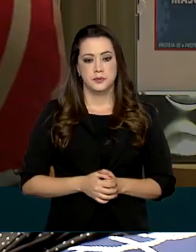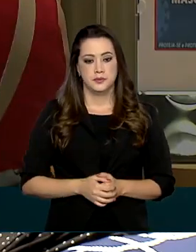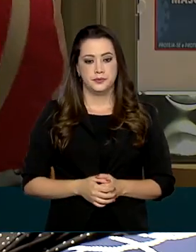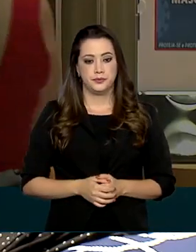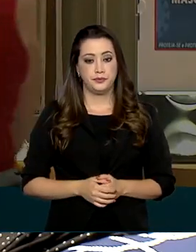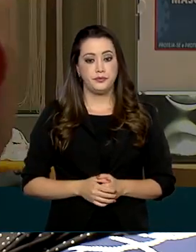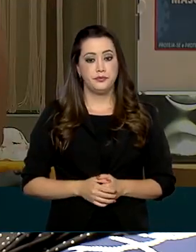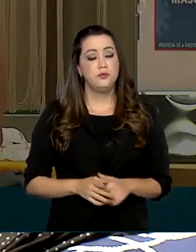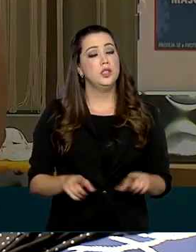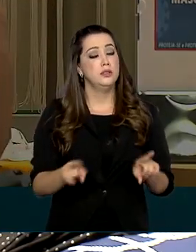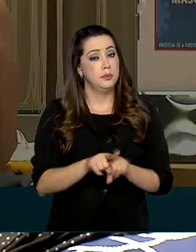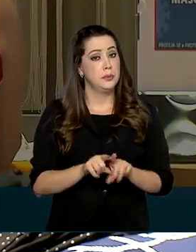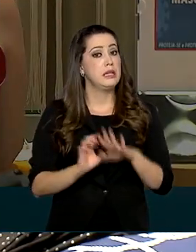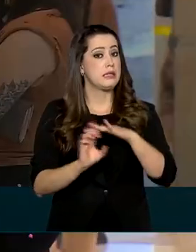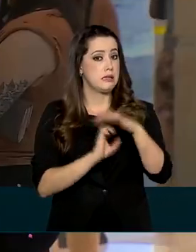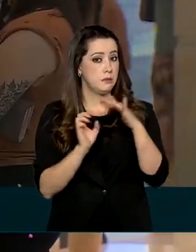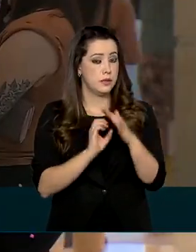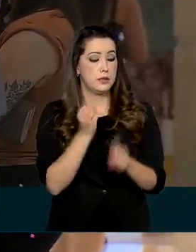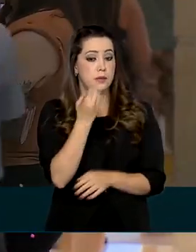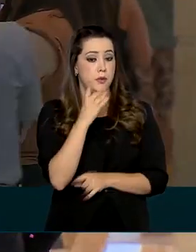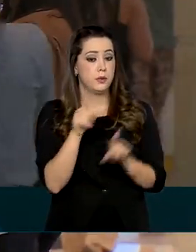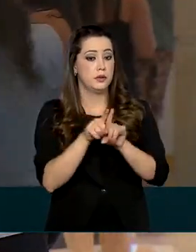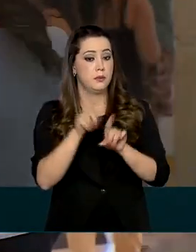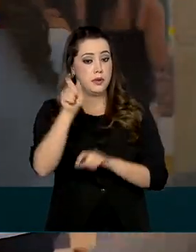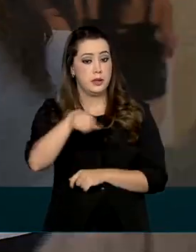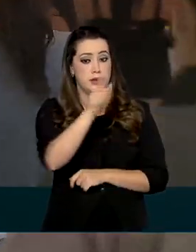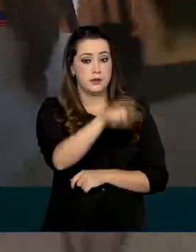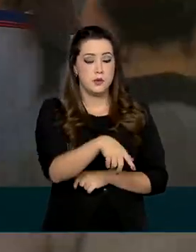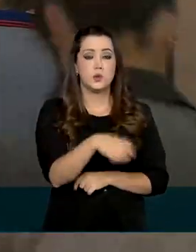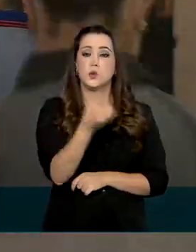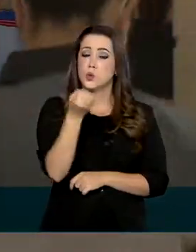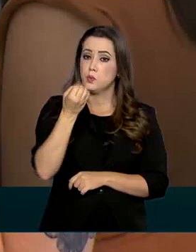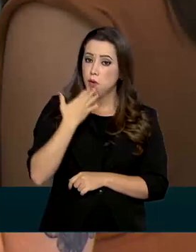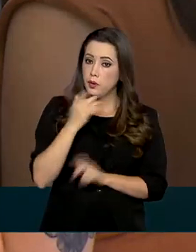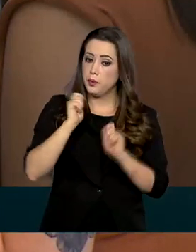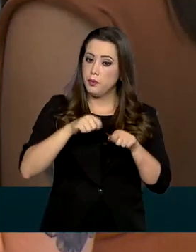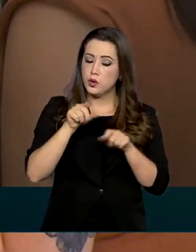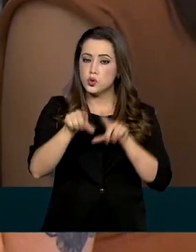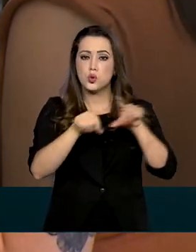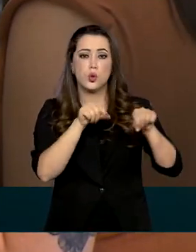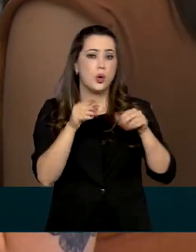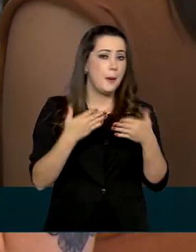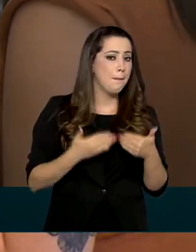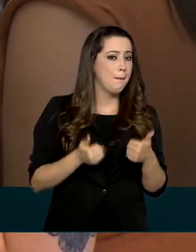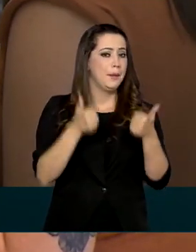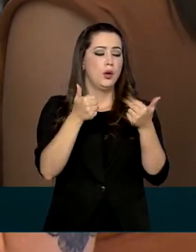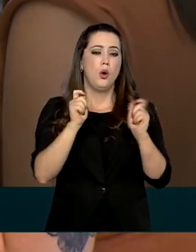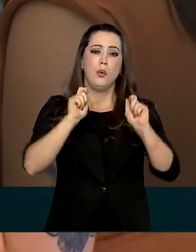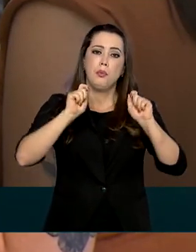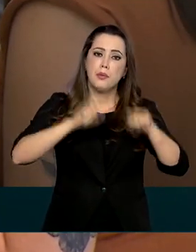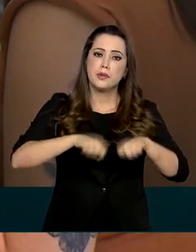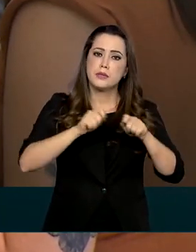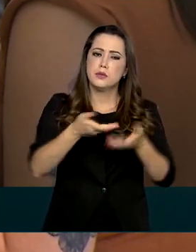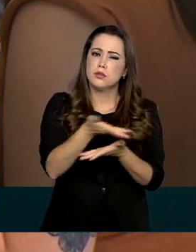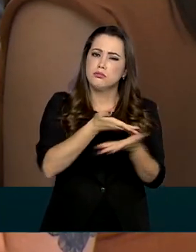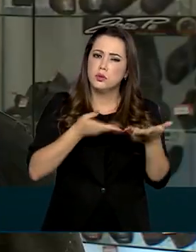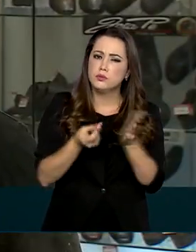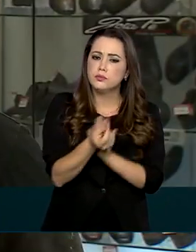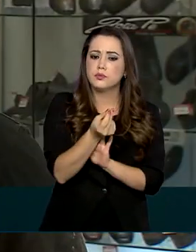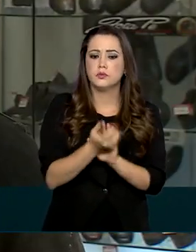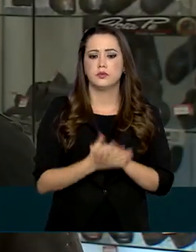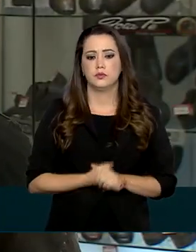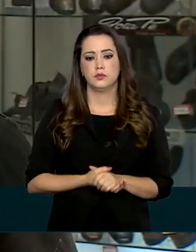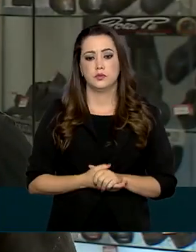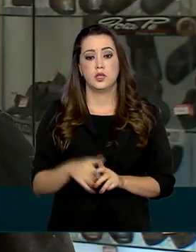Além das empresas, a ideia é beneficiar também os consumidores, que vão poder escolher a melhor forma para movimentar o dinheiro.